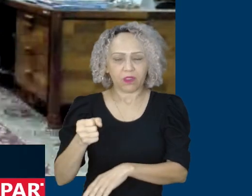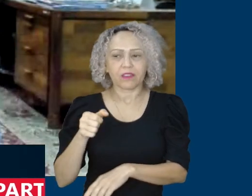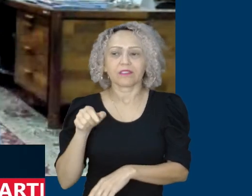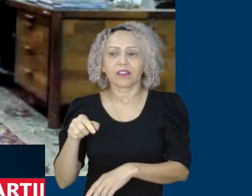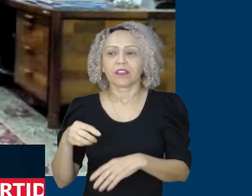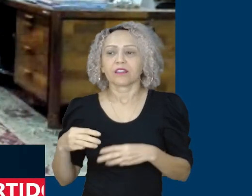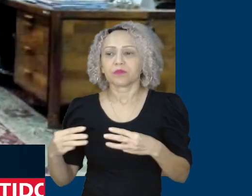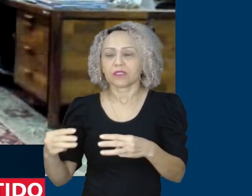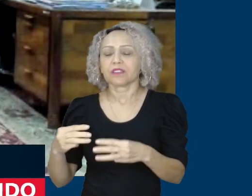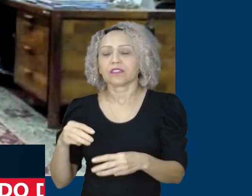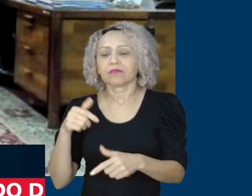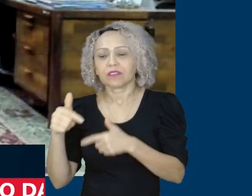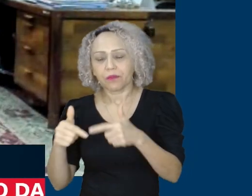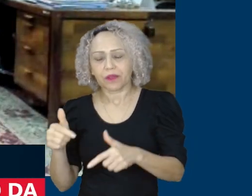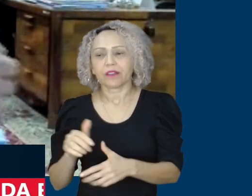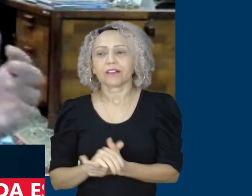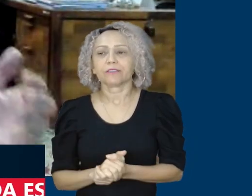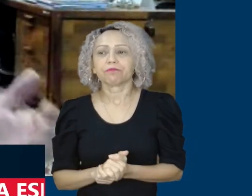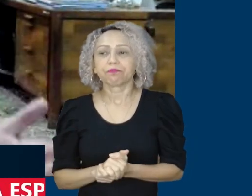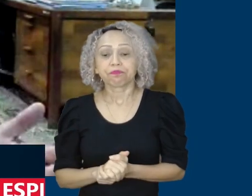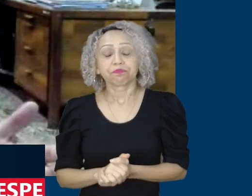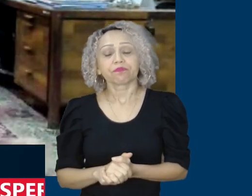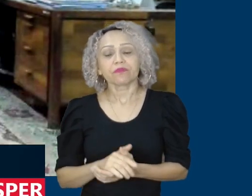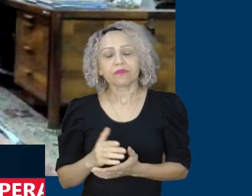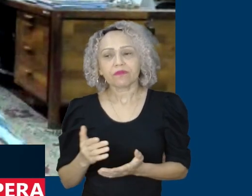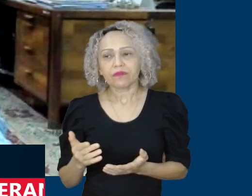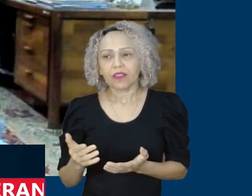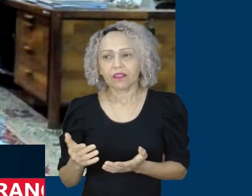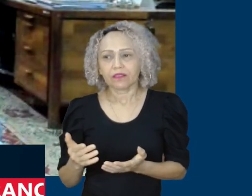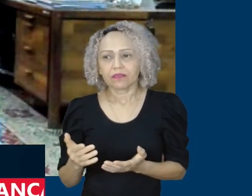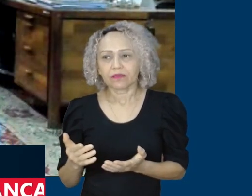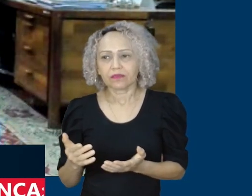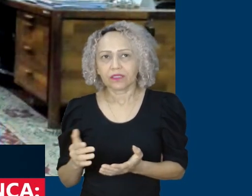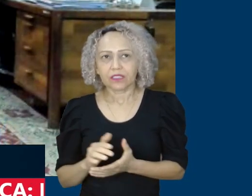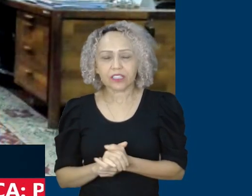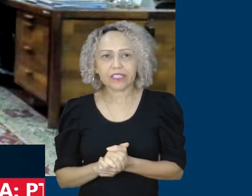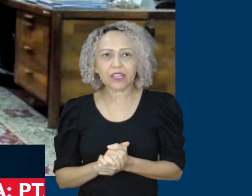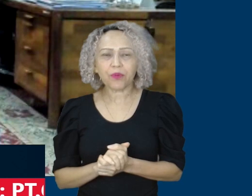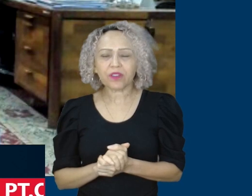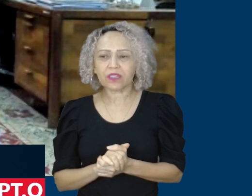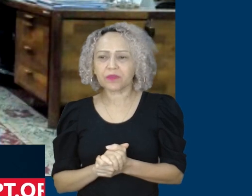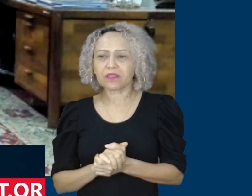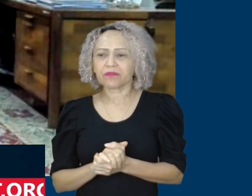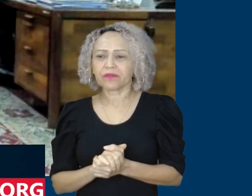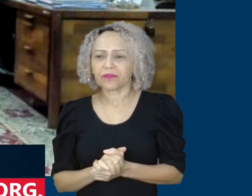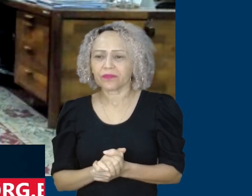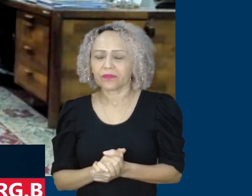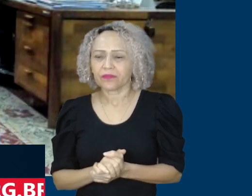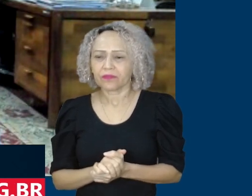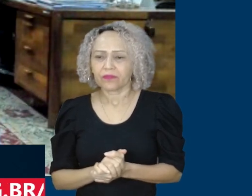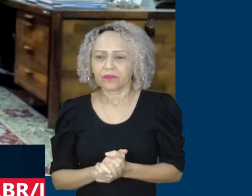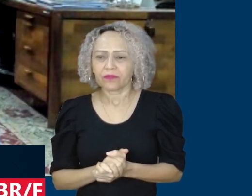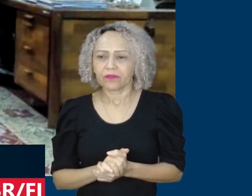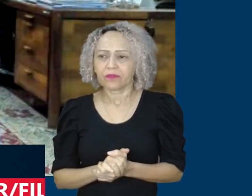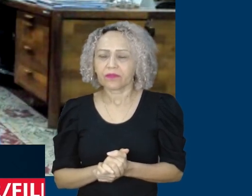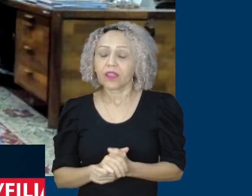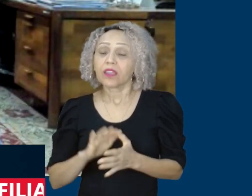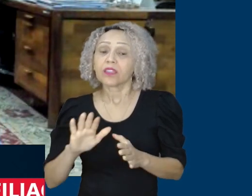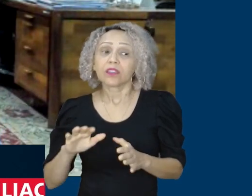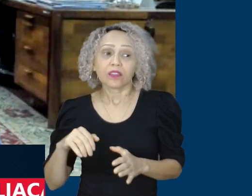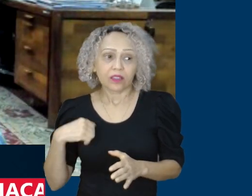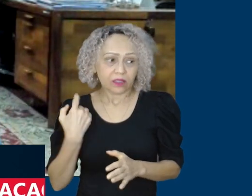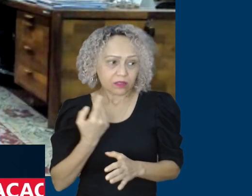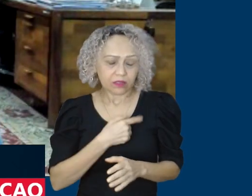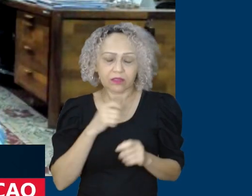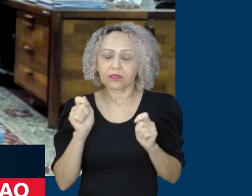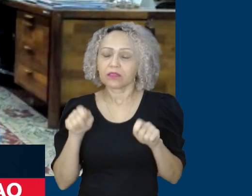cotas obrigatórias que é as cotas PCD e a obrigação de reservar 5%